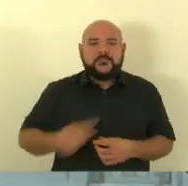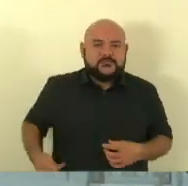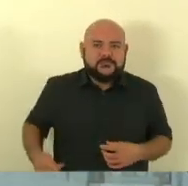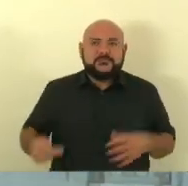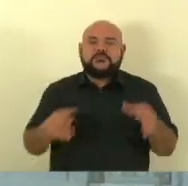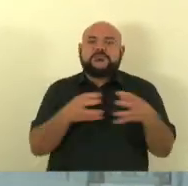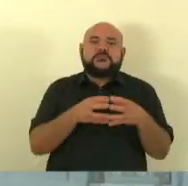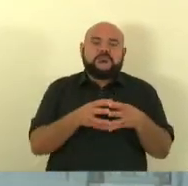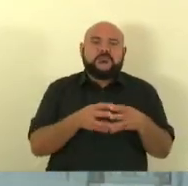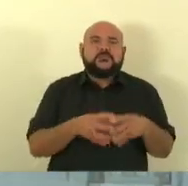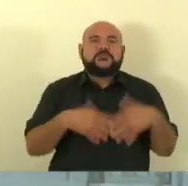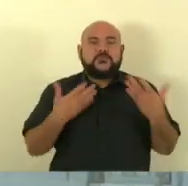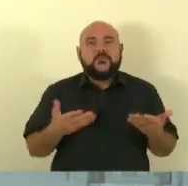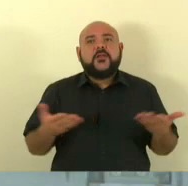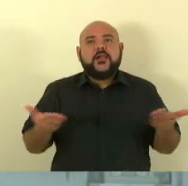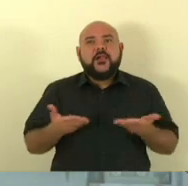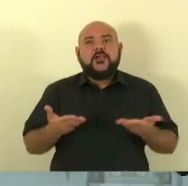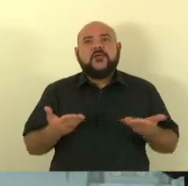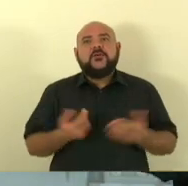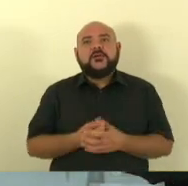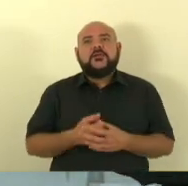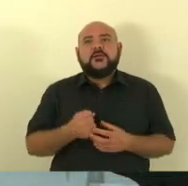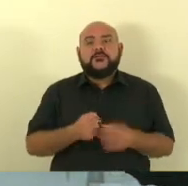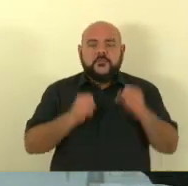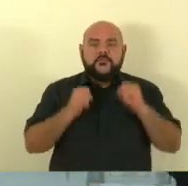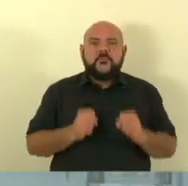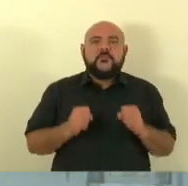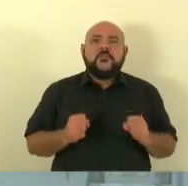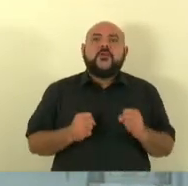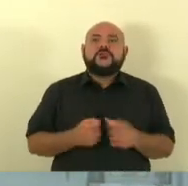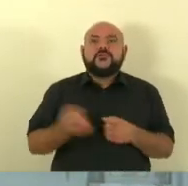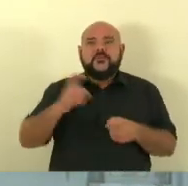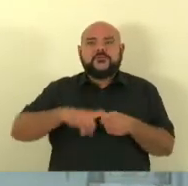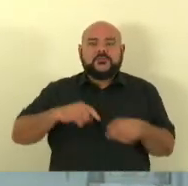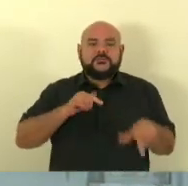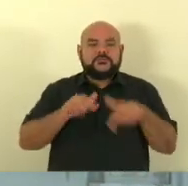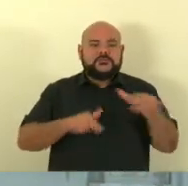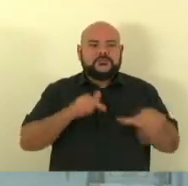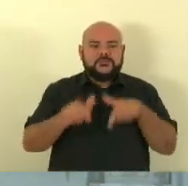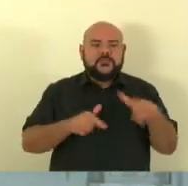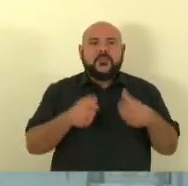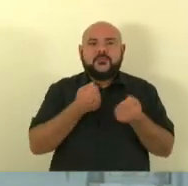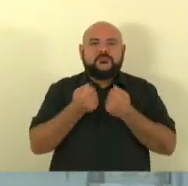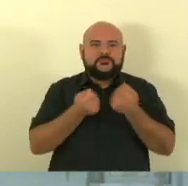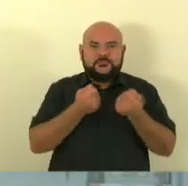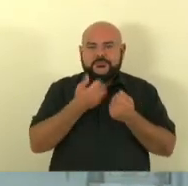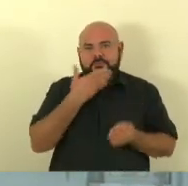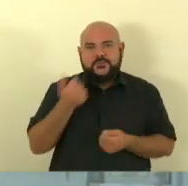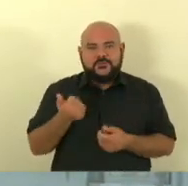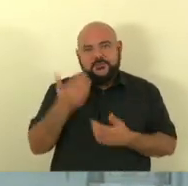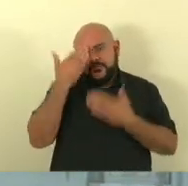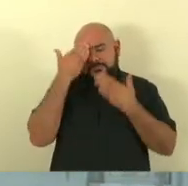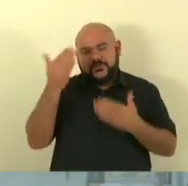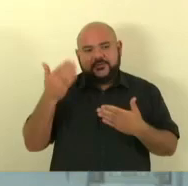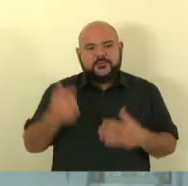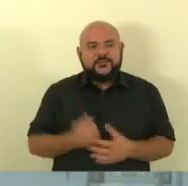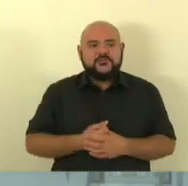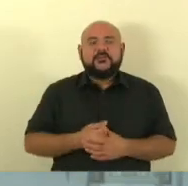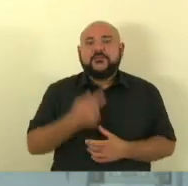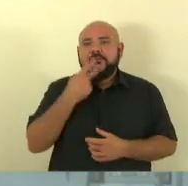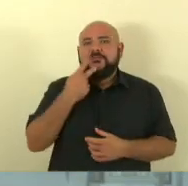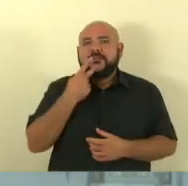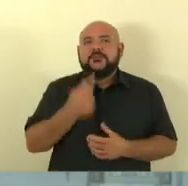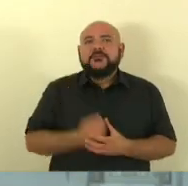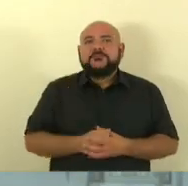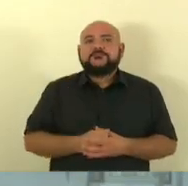eu acho que vocês podem aprofundar ainda mais esse trabalho para que a vitória seja alcançada obrigado pela parte presidente e